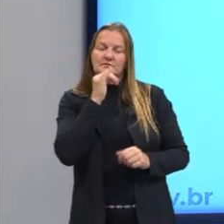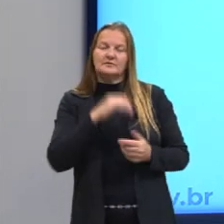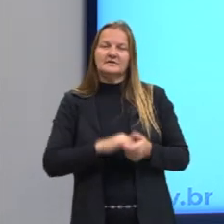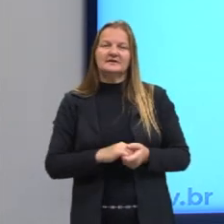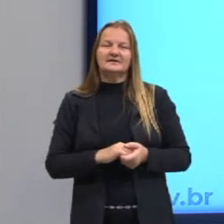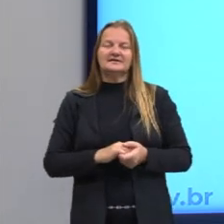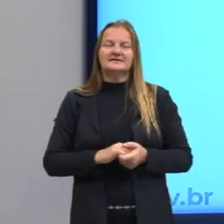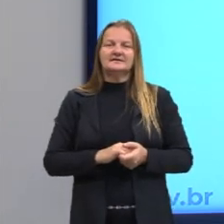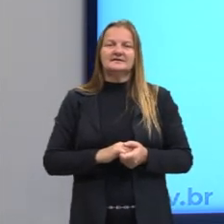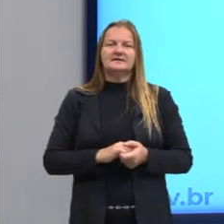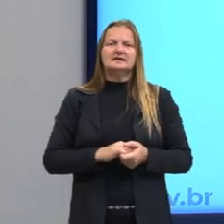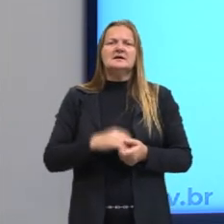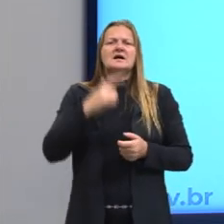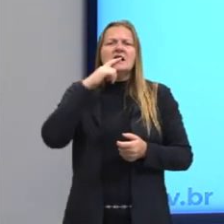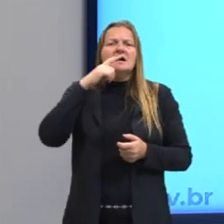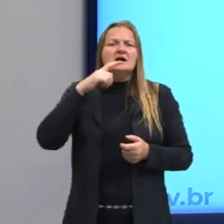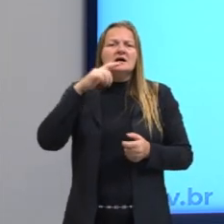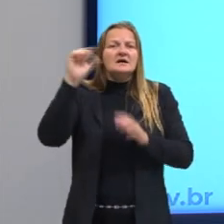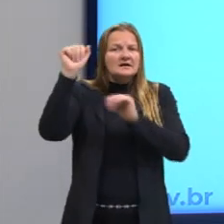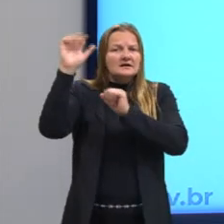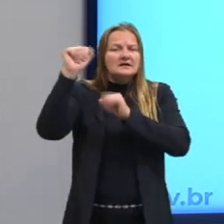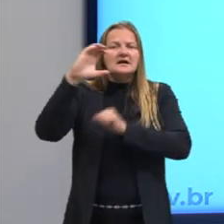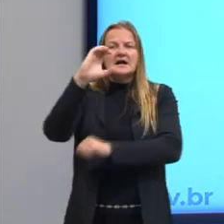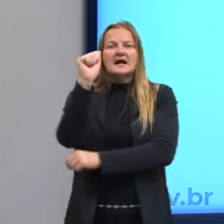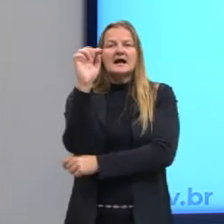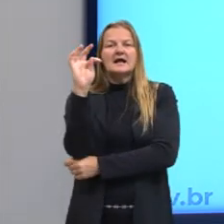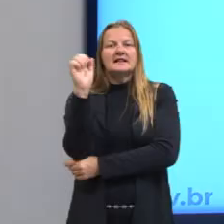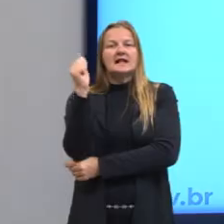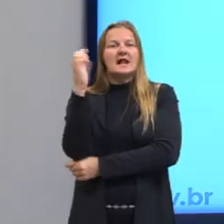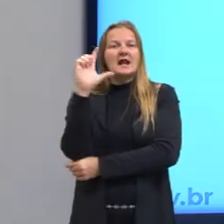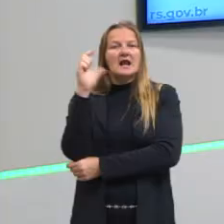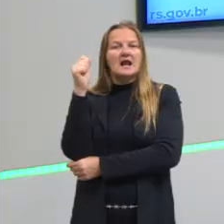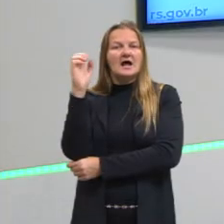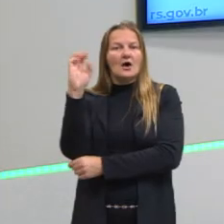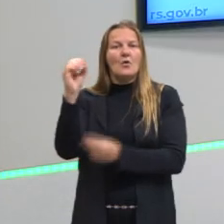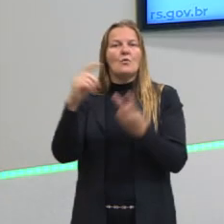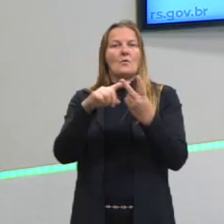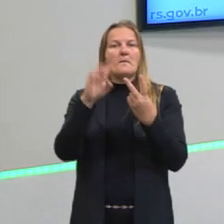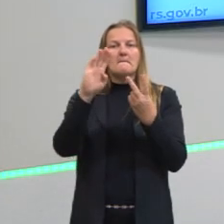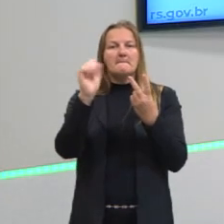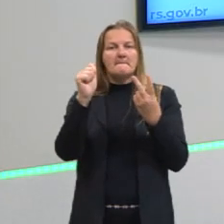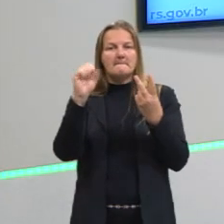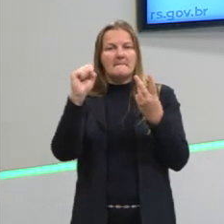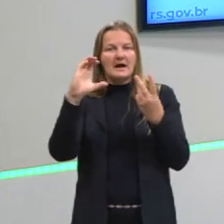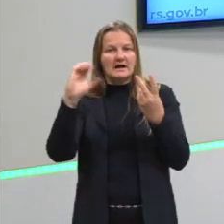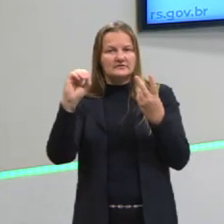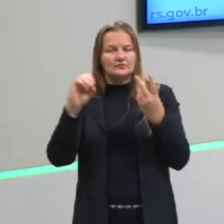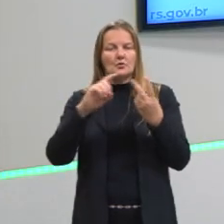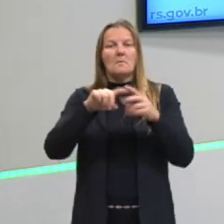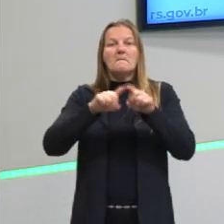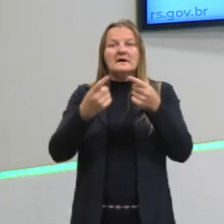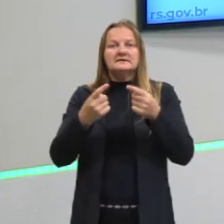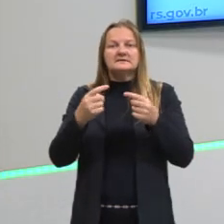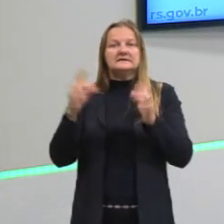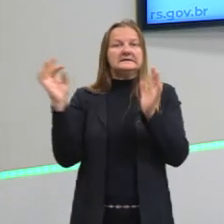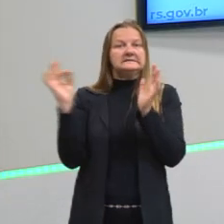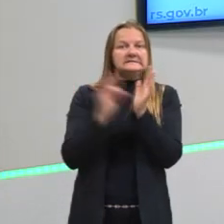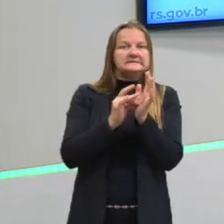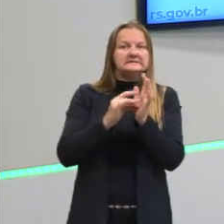idiomas, se tem o catalão, tem o basco, né, mas o idioma que se tornou o espanhol é o